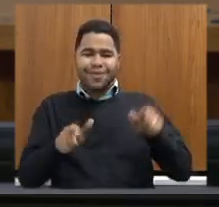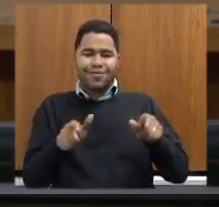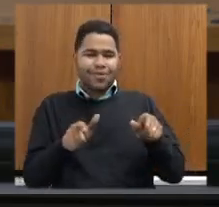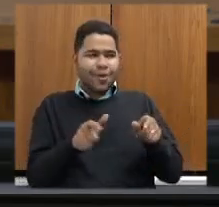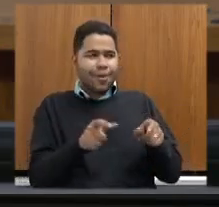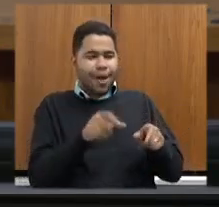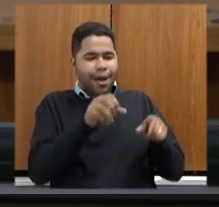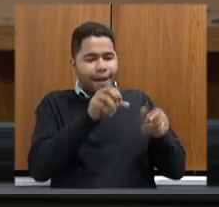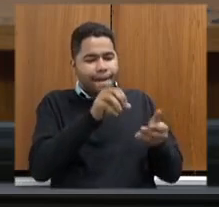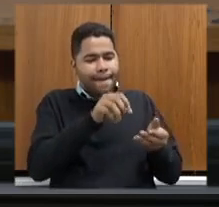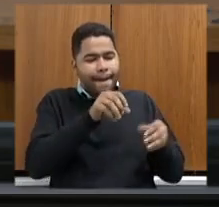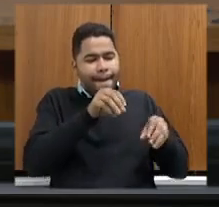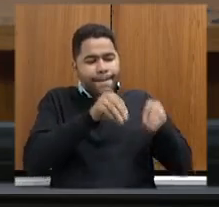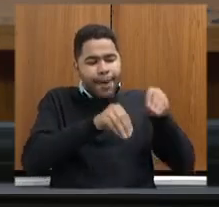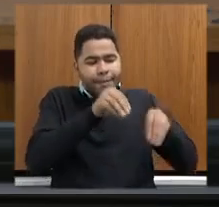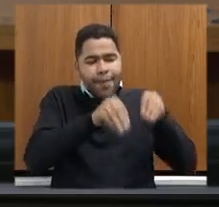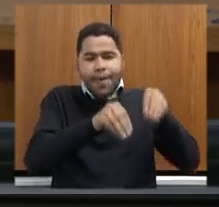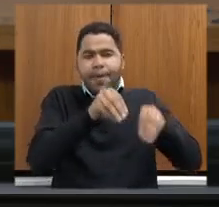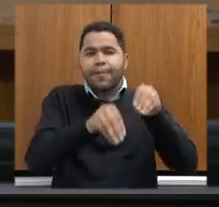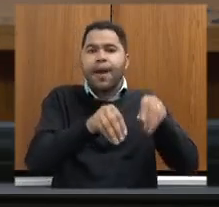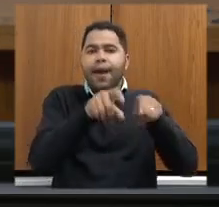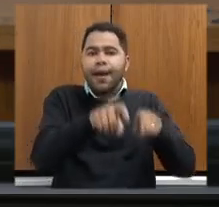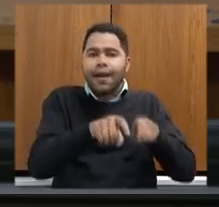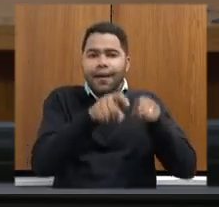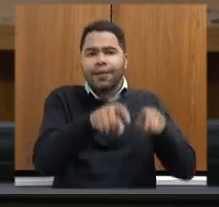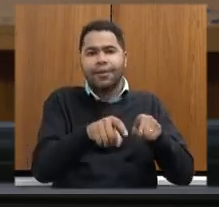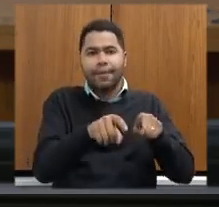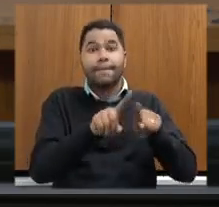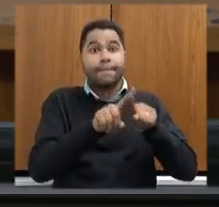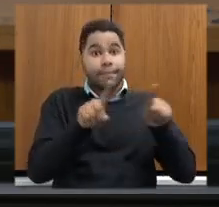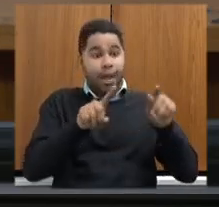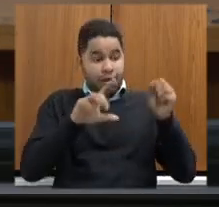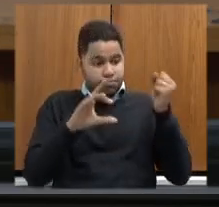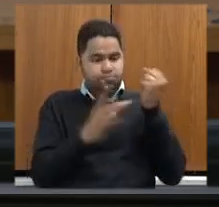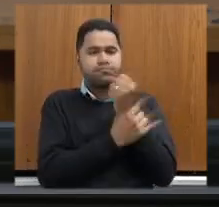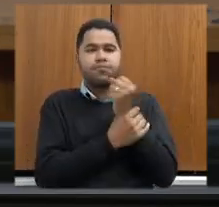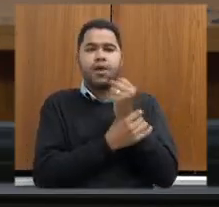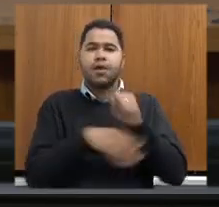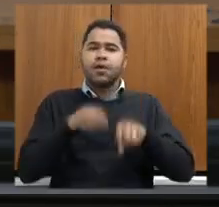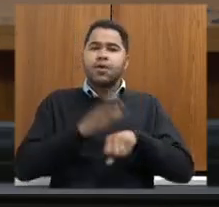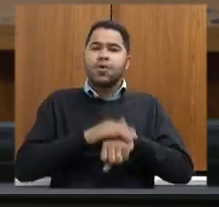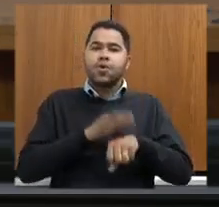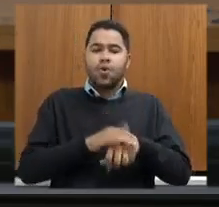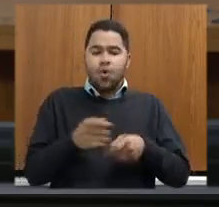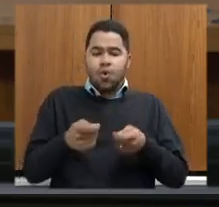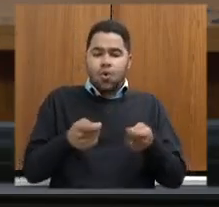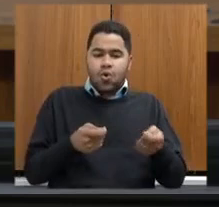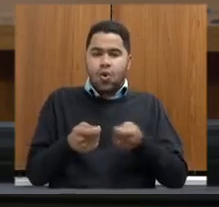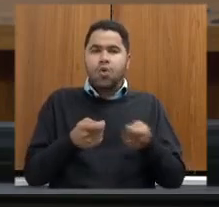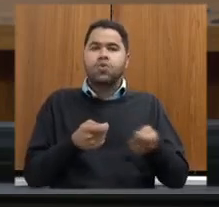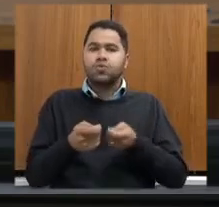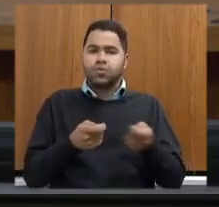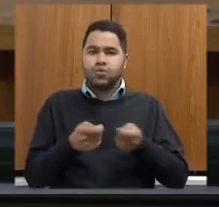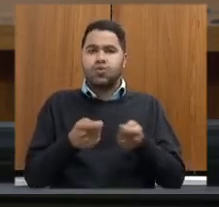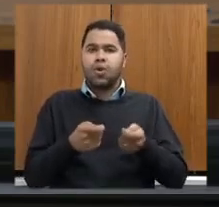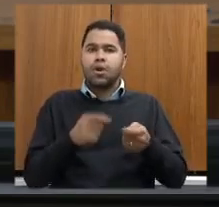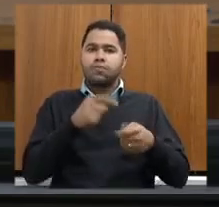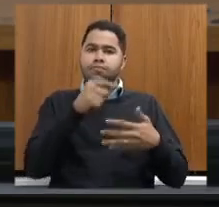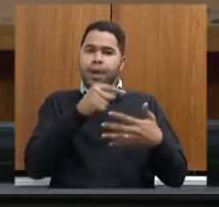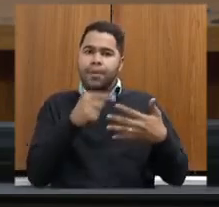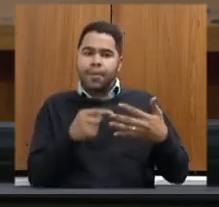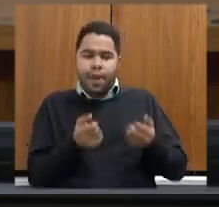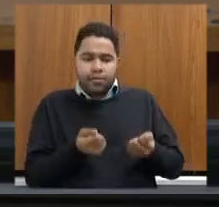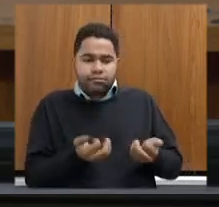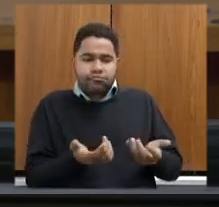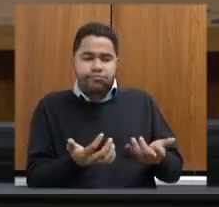no atendimento de alguns requisitos, mas garantindo o tão importante controle da gestão da supressão de vegetação